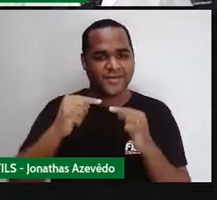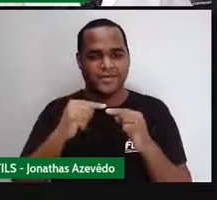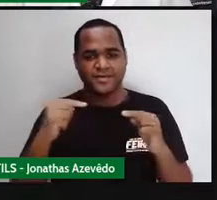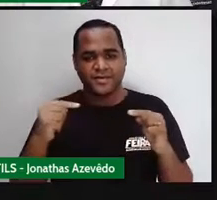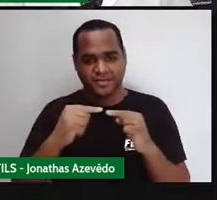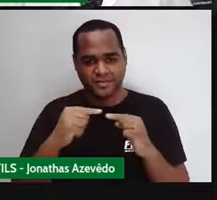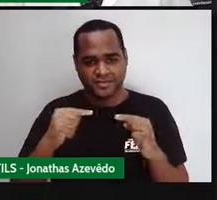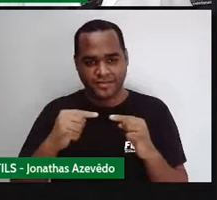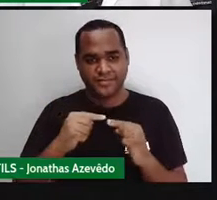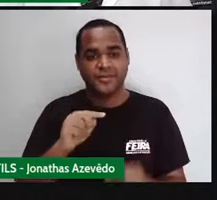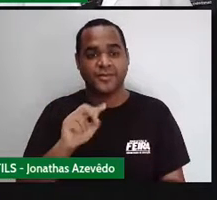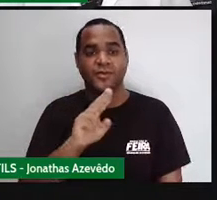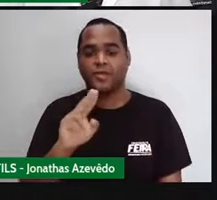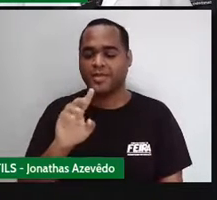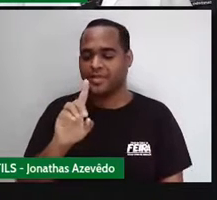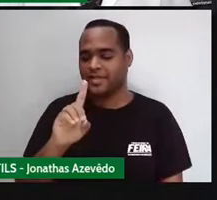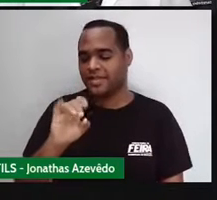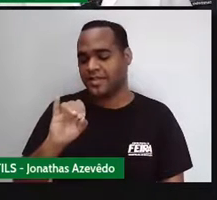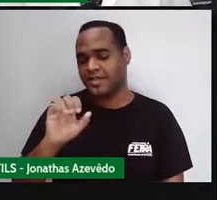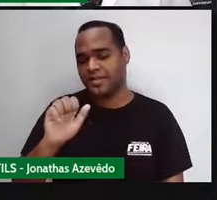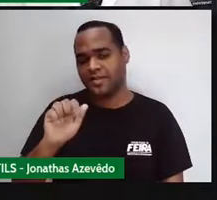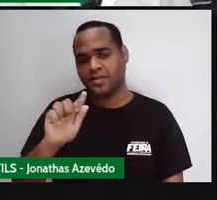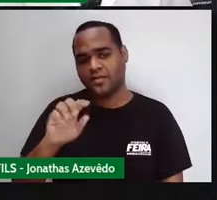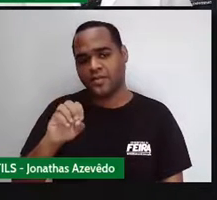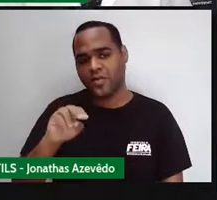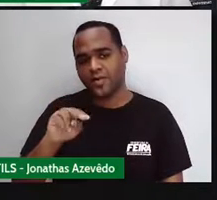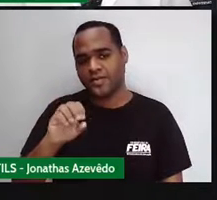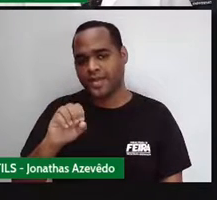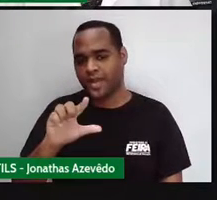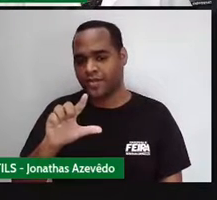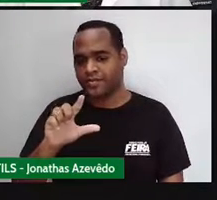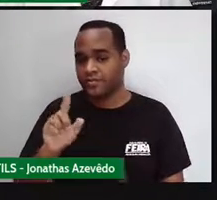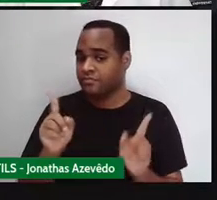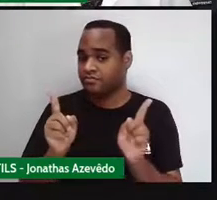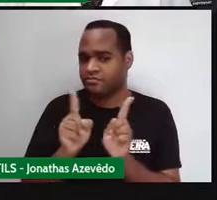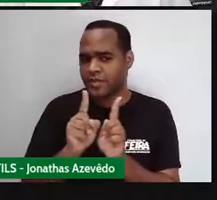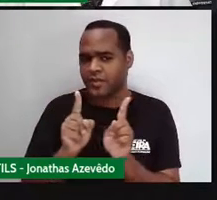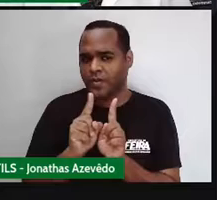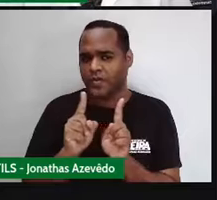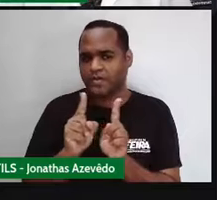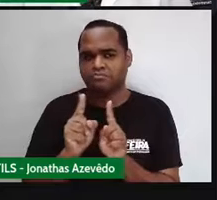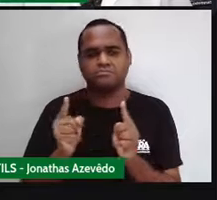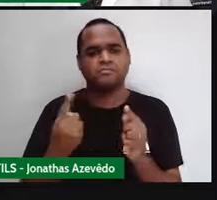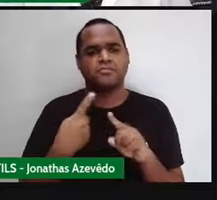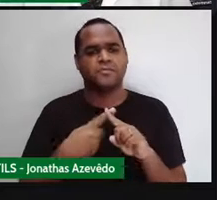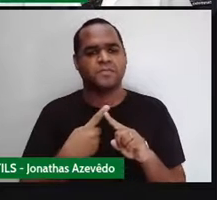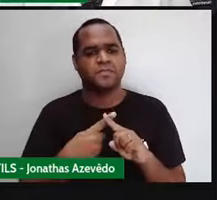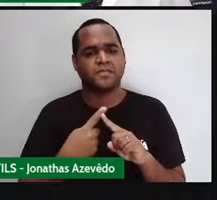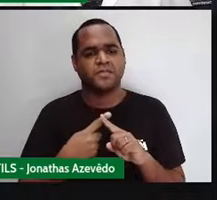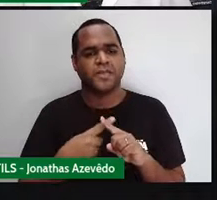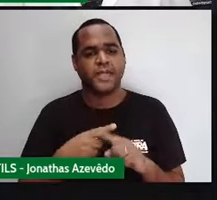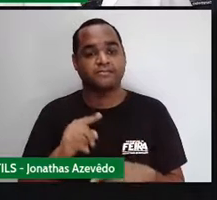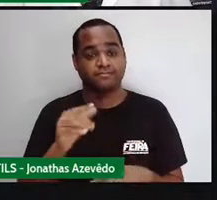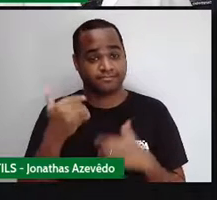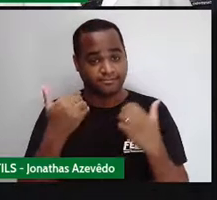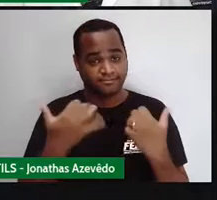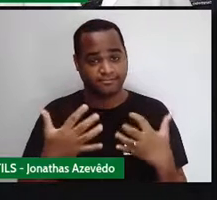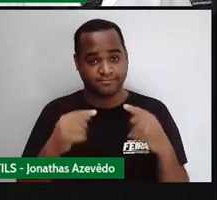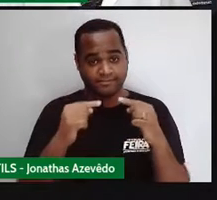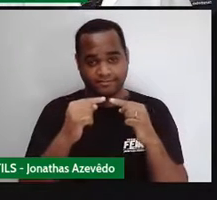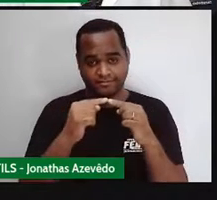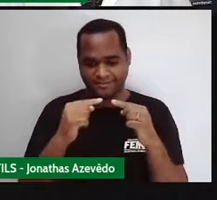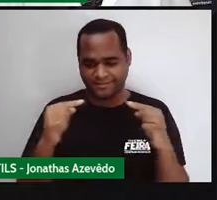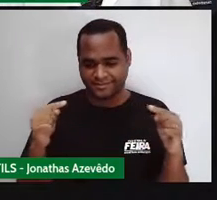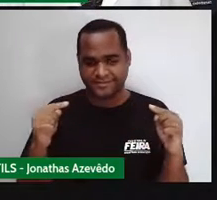diagonal que fica em pé a gente chama de diagonal menor. Por que que diagonal menor? Porque essa que fica deitada é